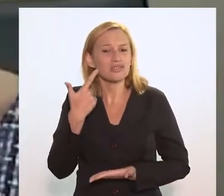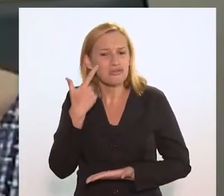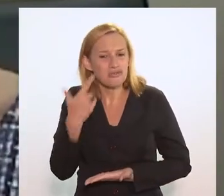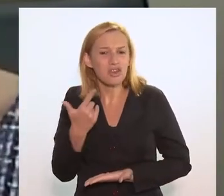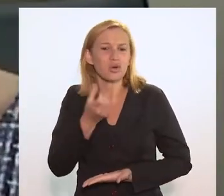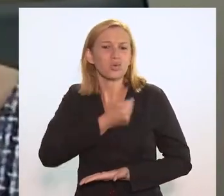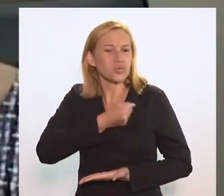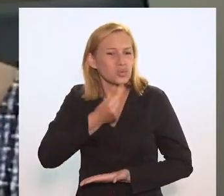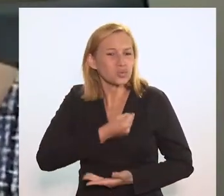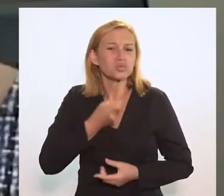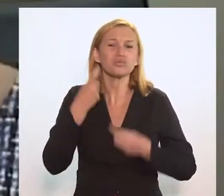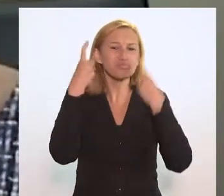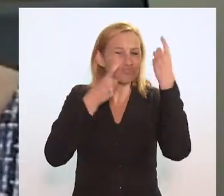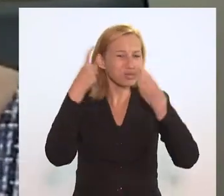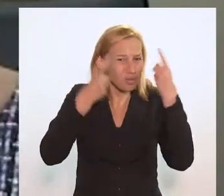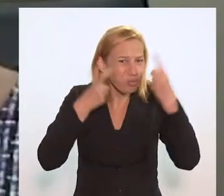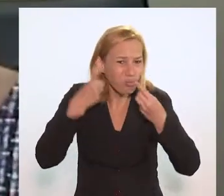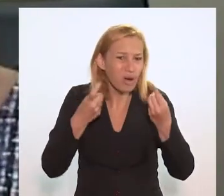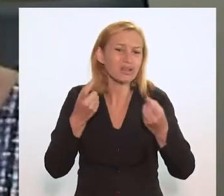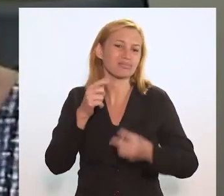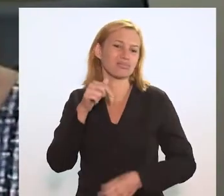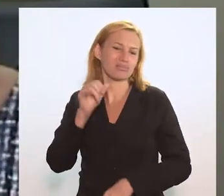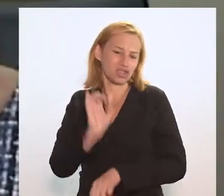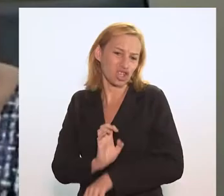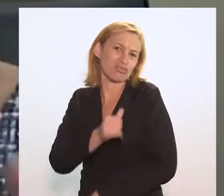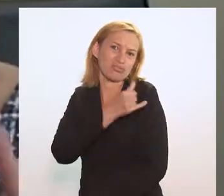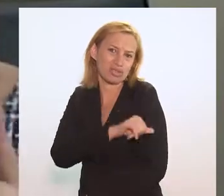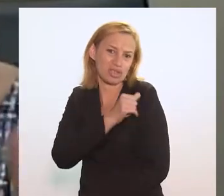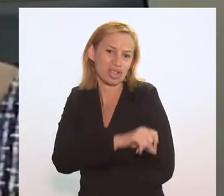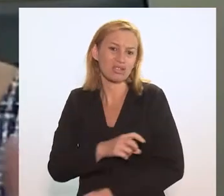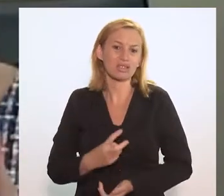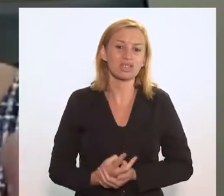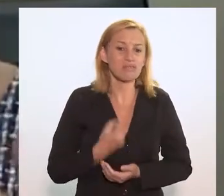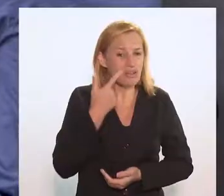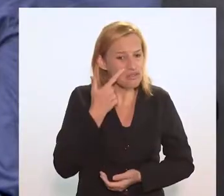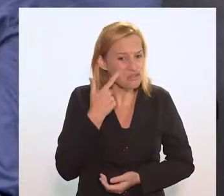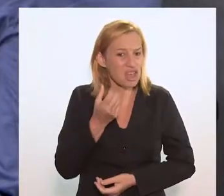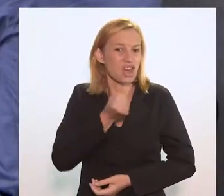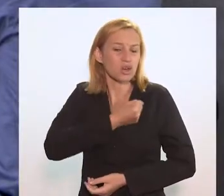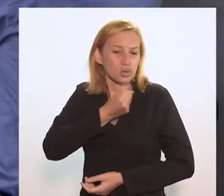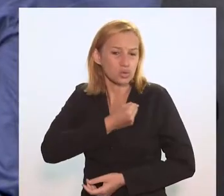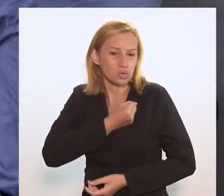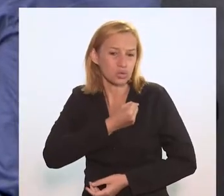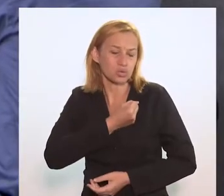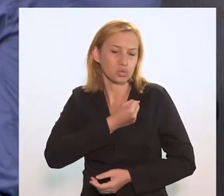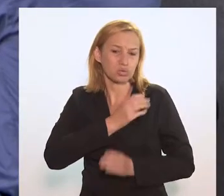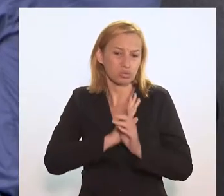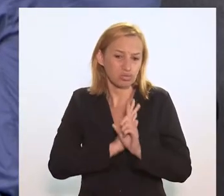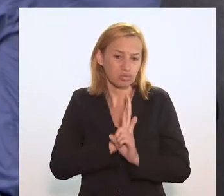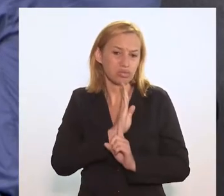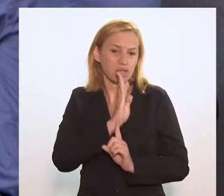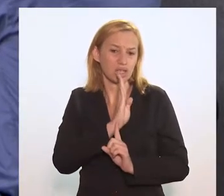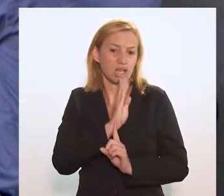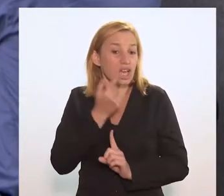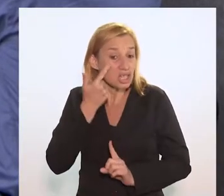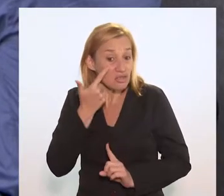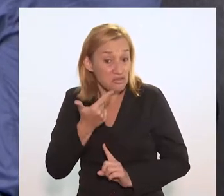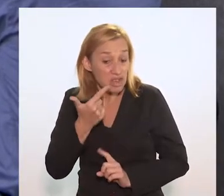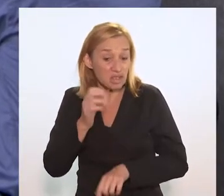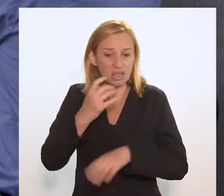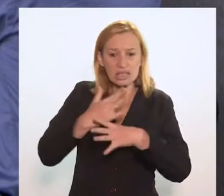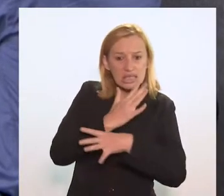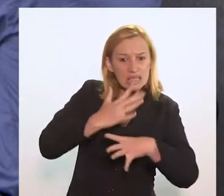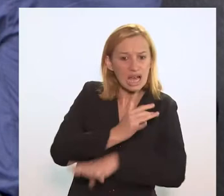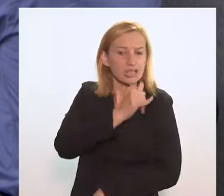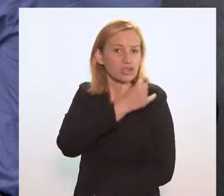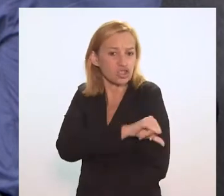cenário muito preocupante no Estado do Rio de Janeiro. Quando você vai buscar os dados estatísticos, você vai ver que na cidade